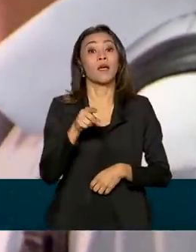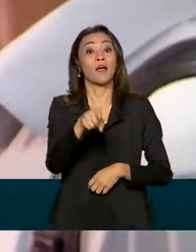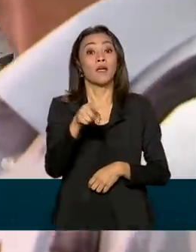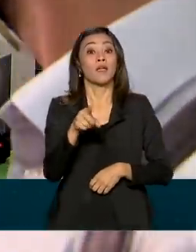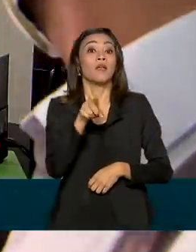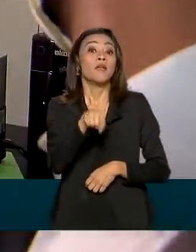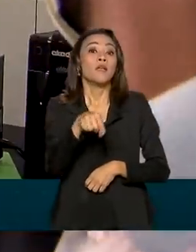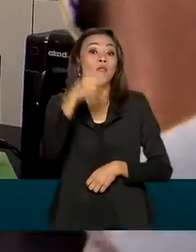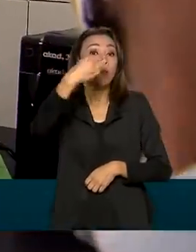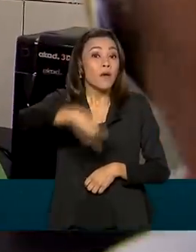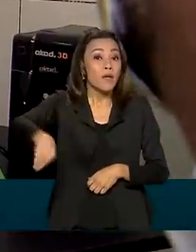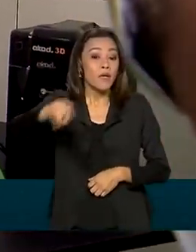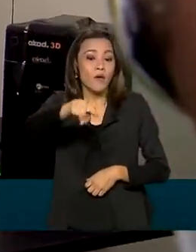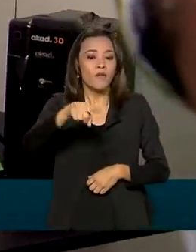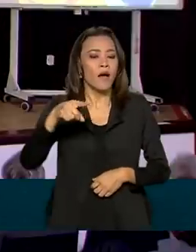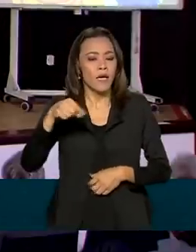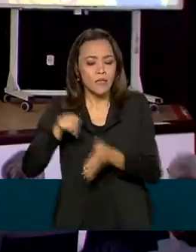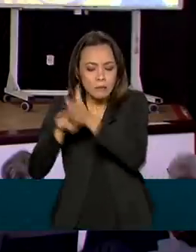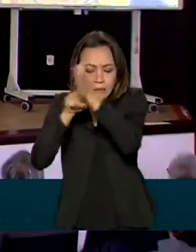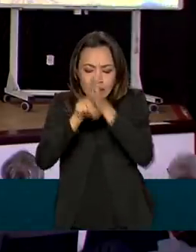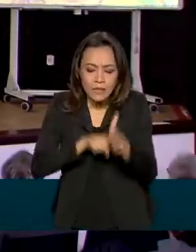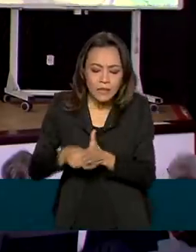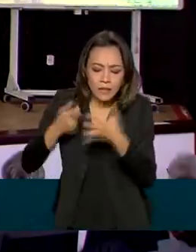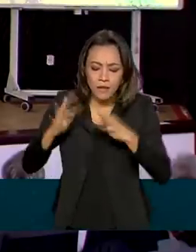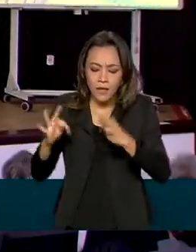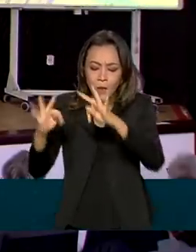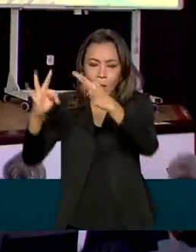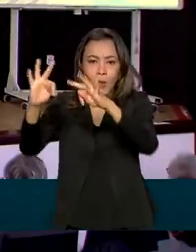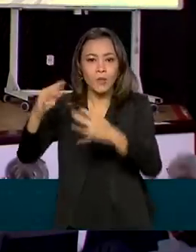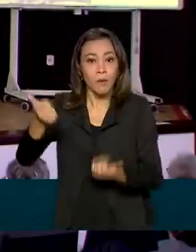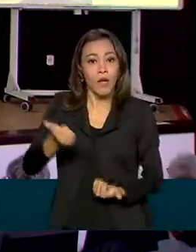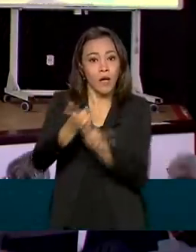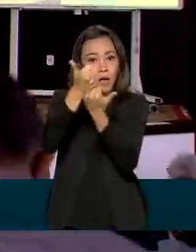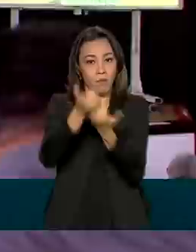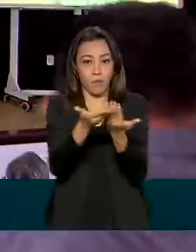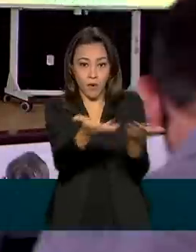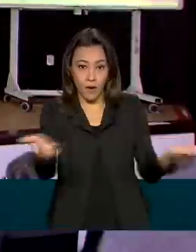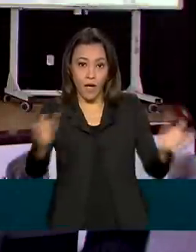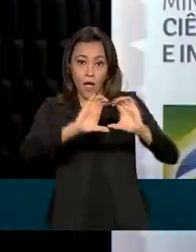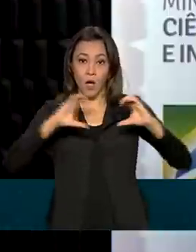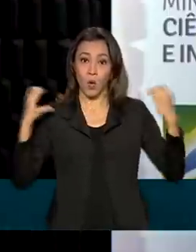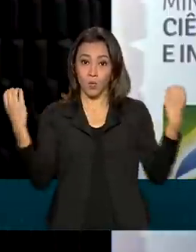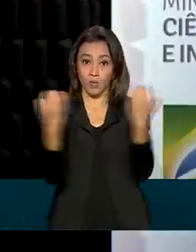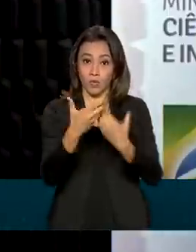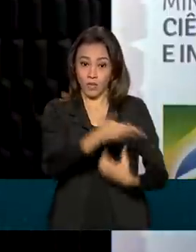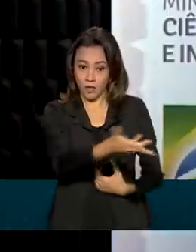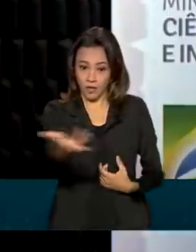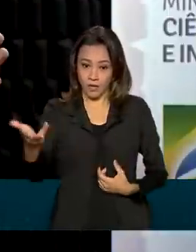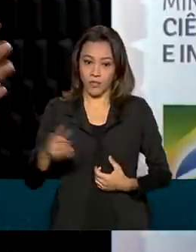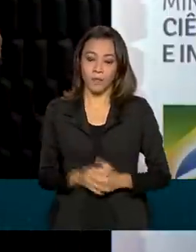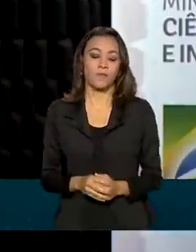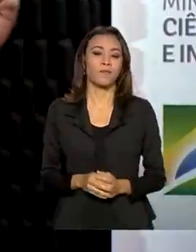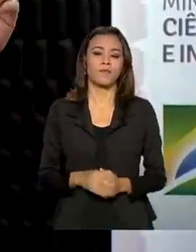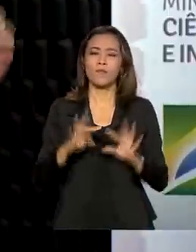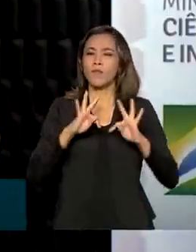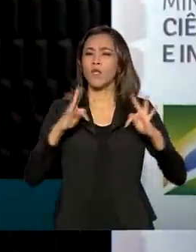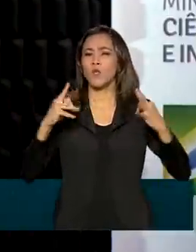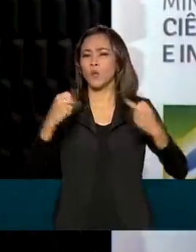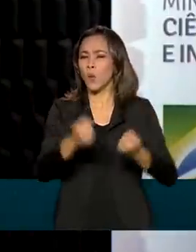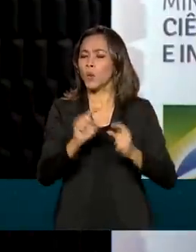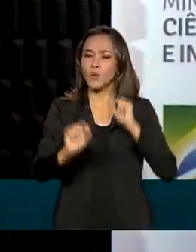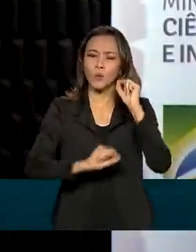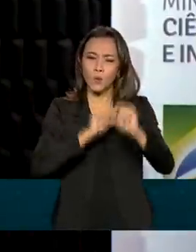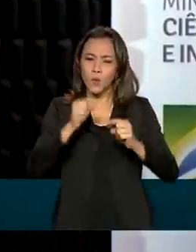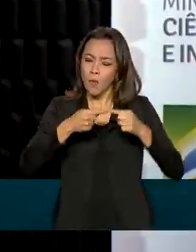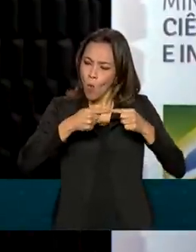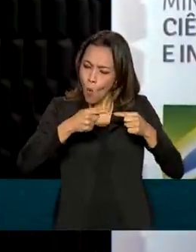espaço vai desenvolver soluções tecnológicas para atender demandas da comunidade de Alcântara. Toda caminhada longa começa com o primeiro